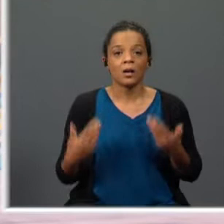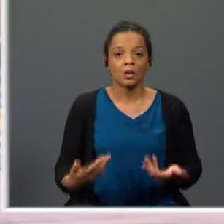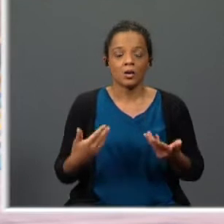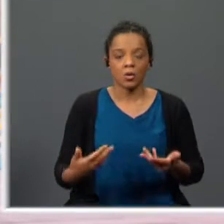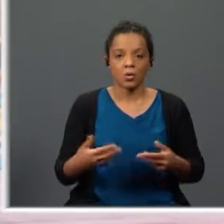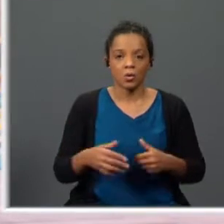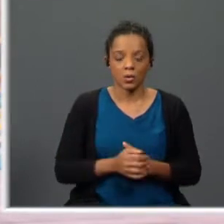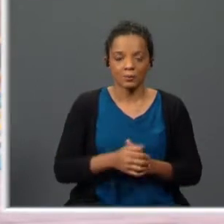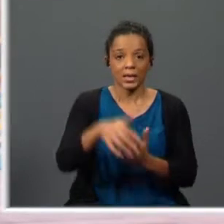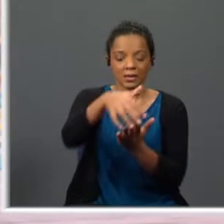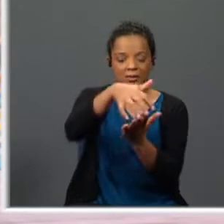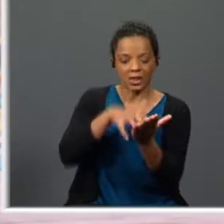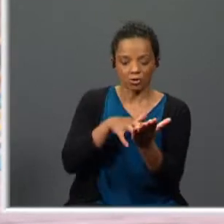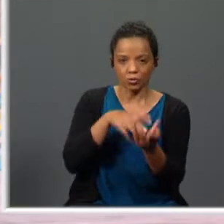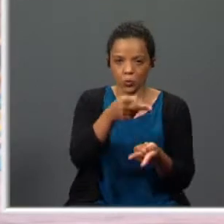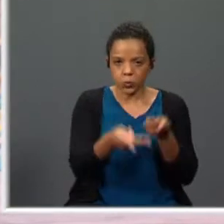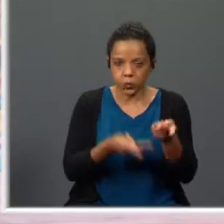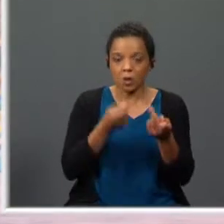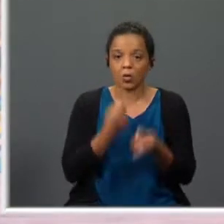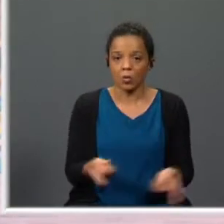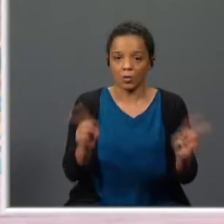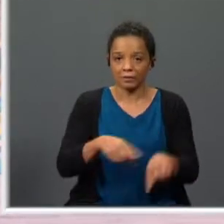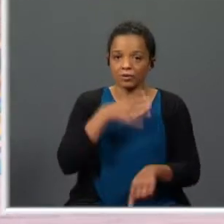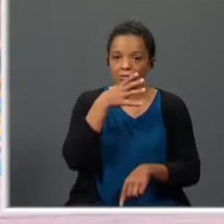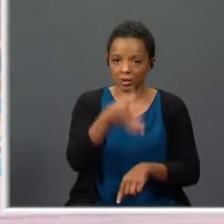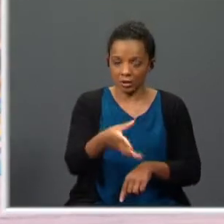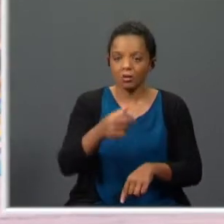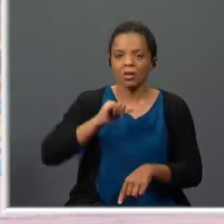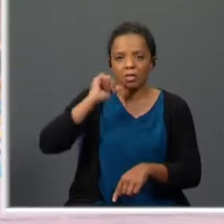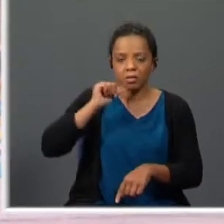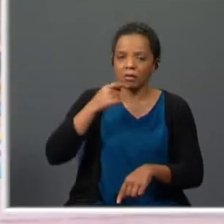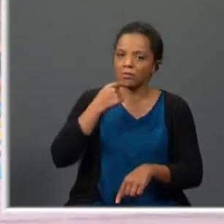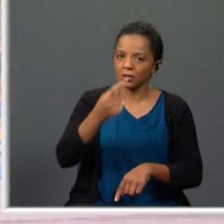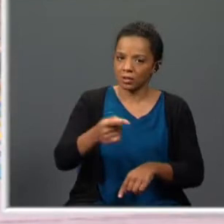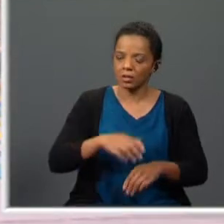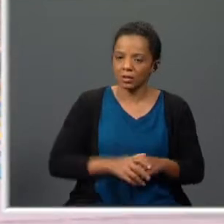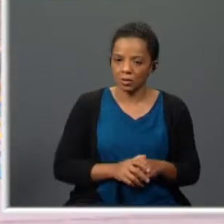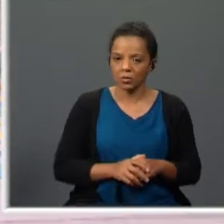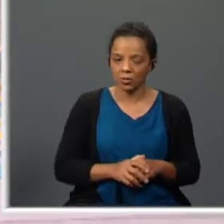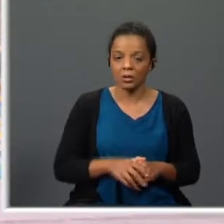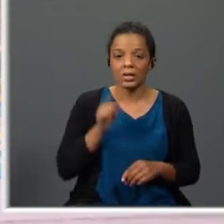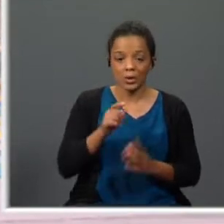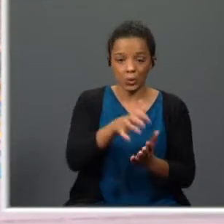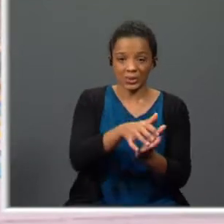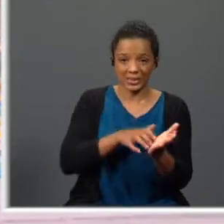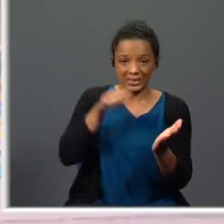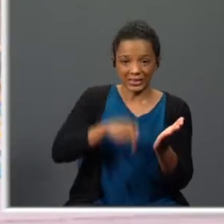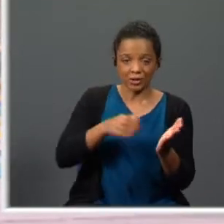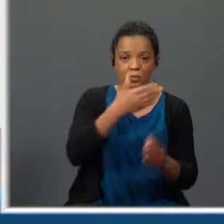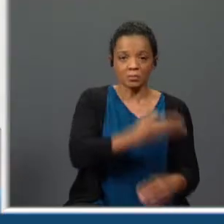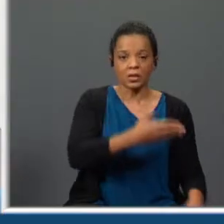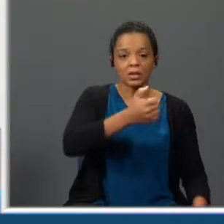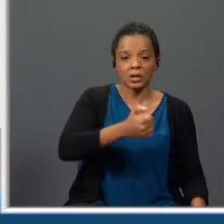a análise de texto. Volto a referir, como tenho feito sempre, que a versão do Alto da Barca do Inferno é de